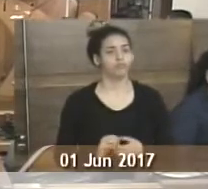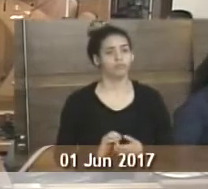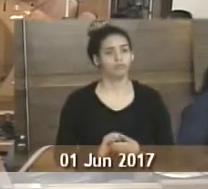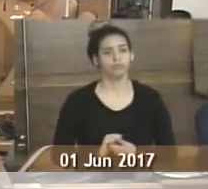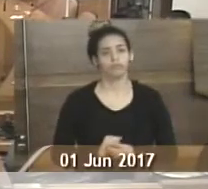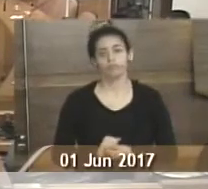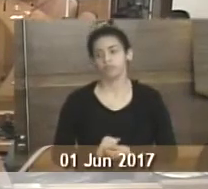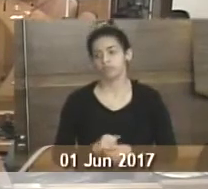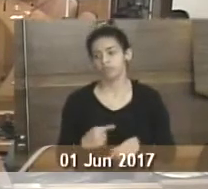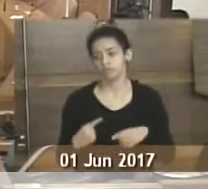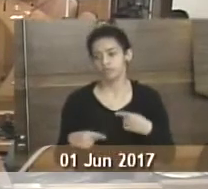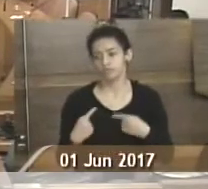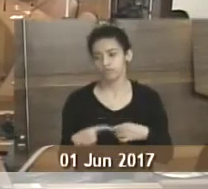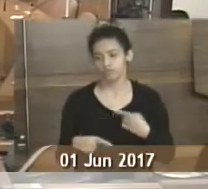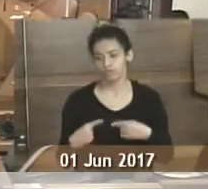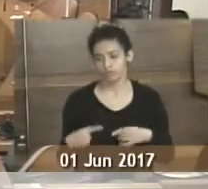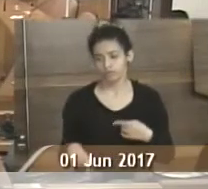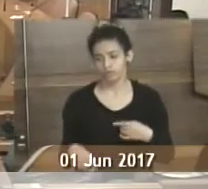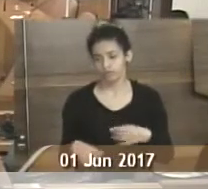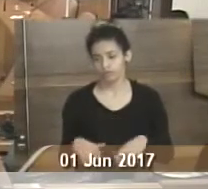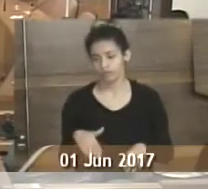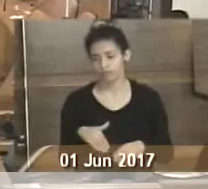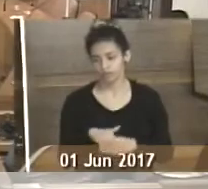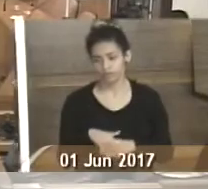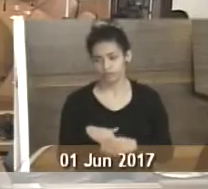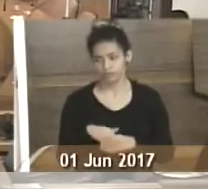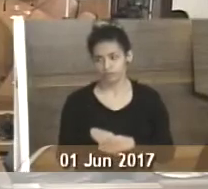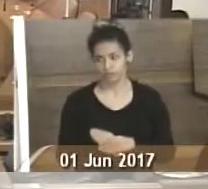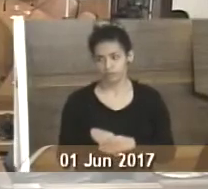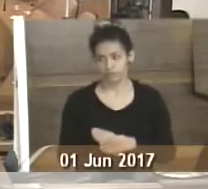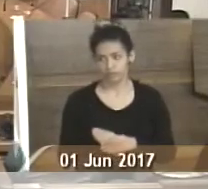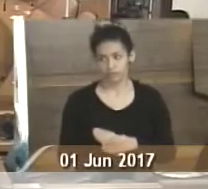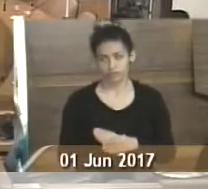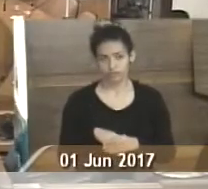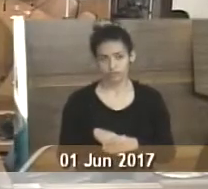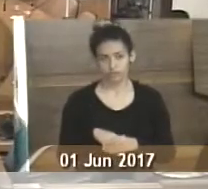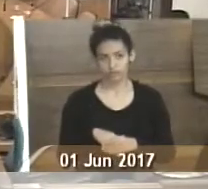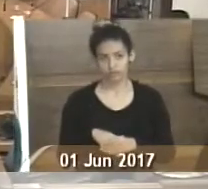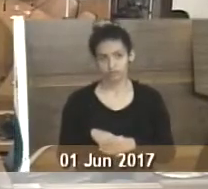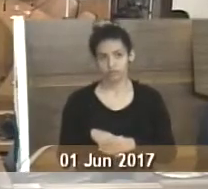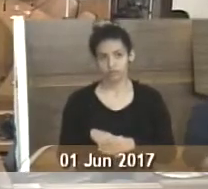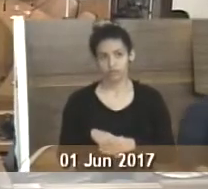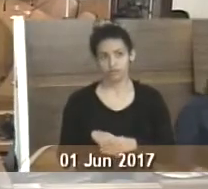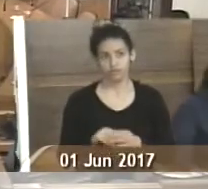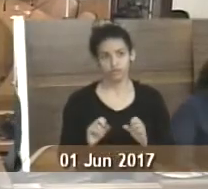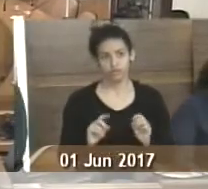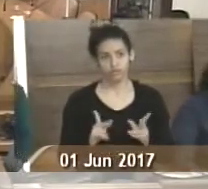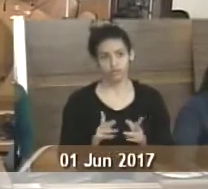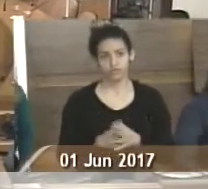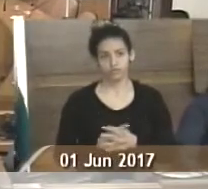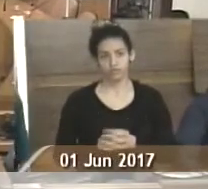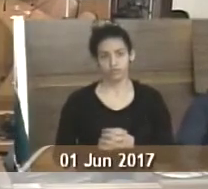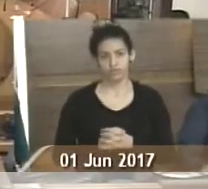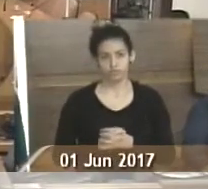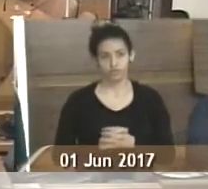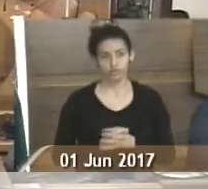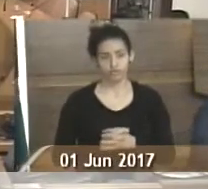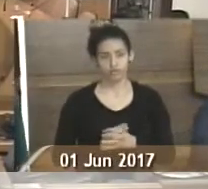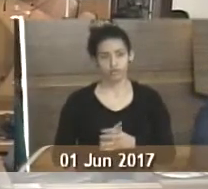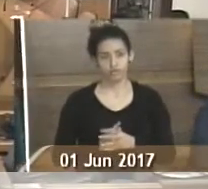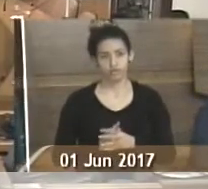Colocar em discussão, em votação, vereadores que aprovam, permaneçam como estão, aprovado,